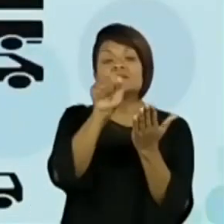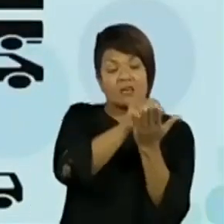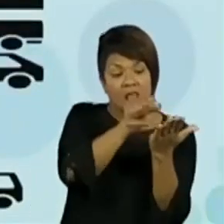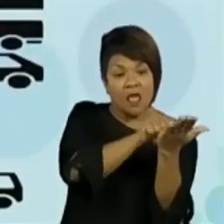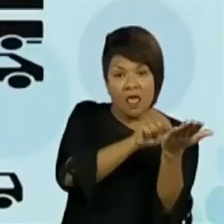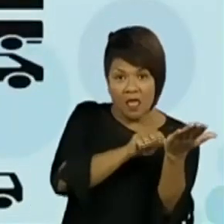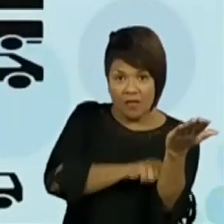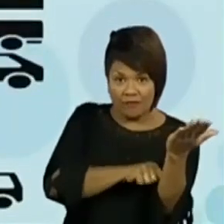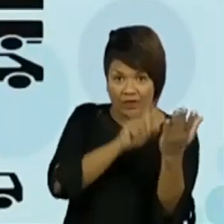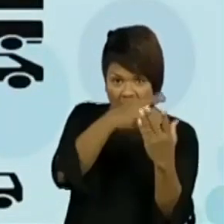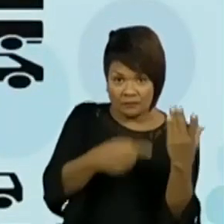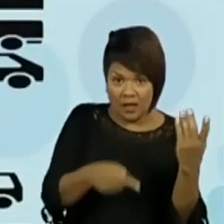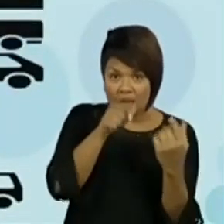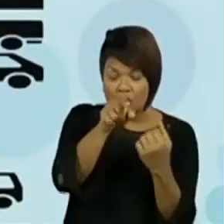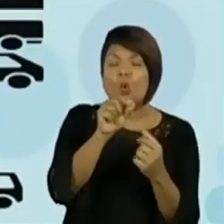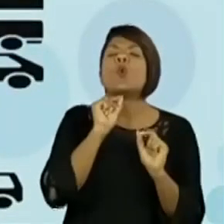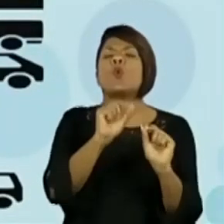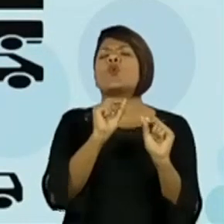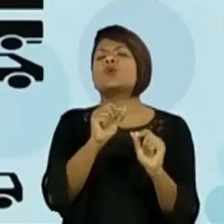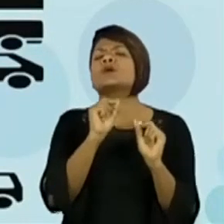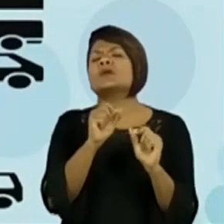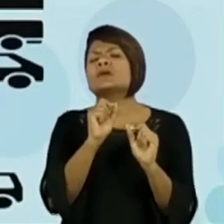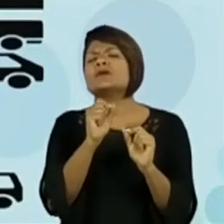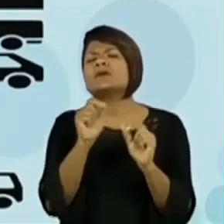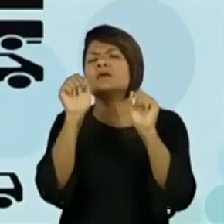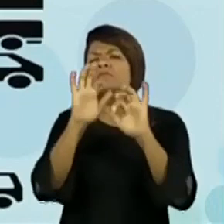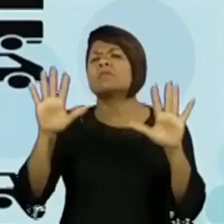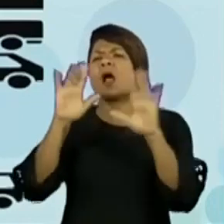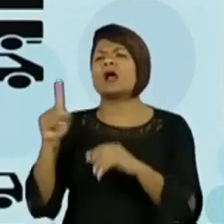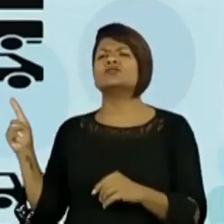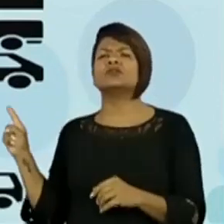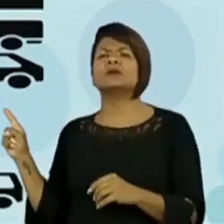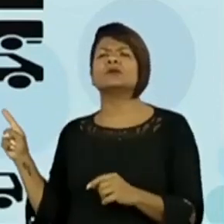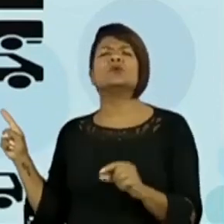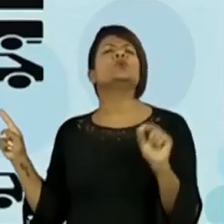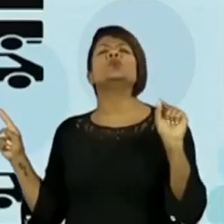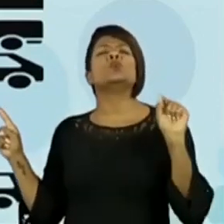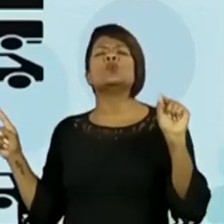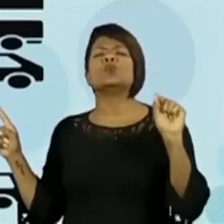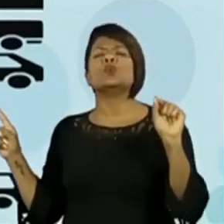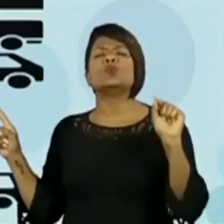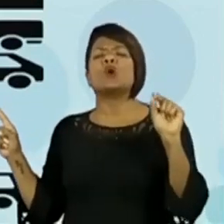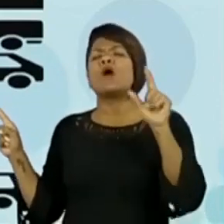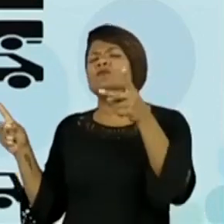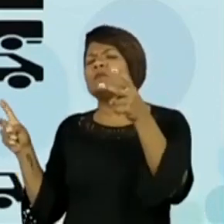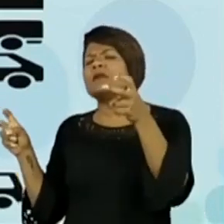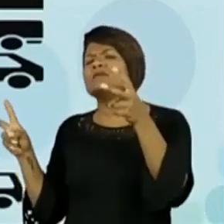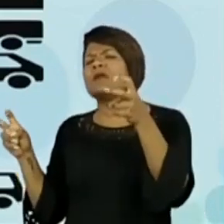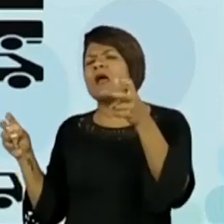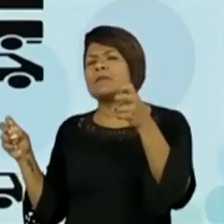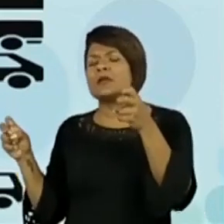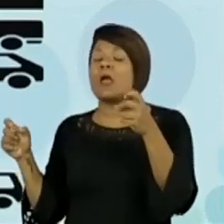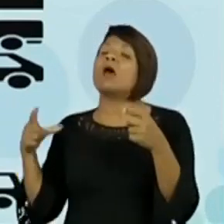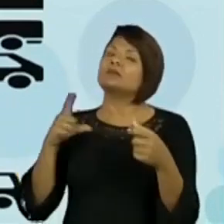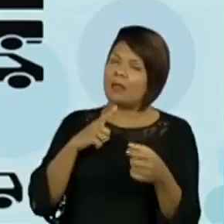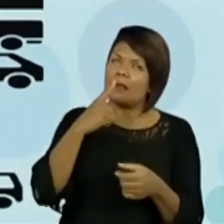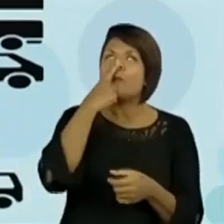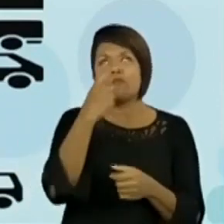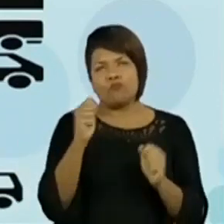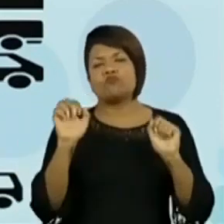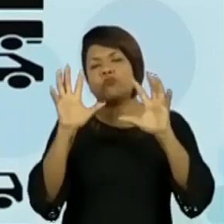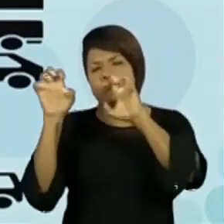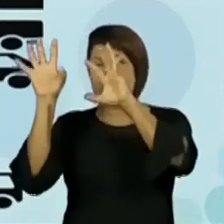imagens representam. Vamos lá. Olha só. Show de bola. Fora poluição. Poluição.